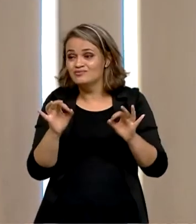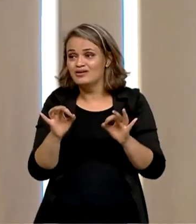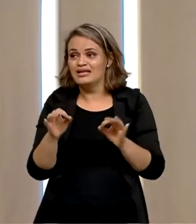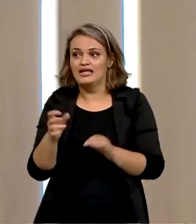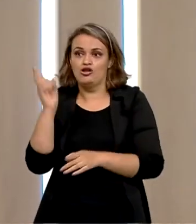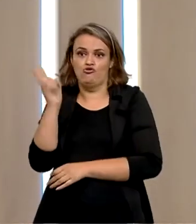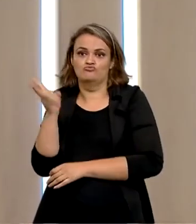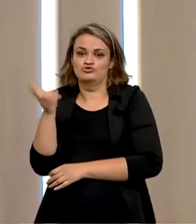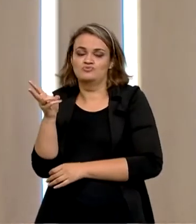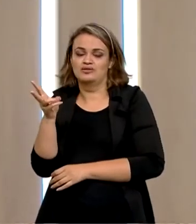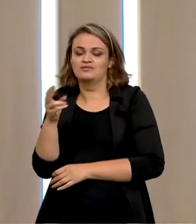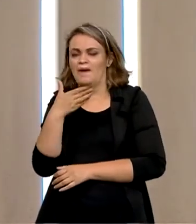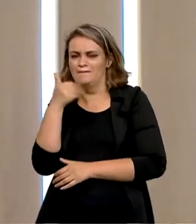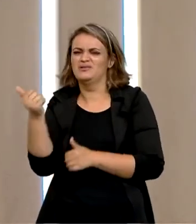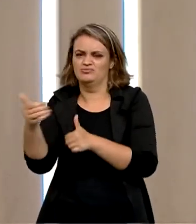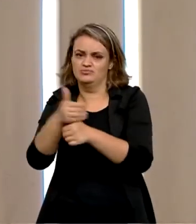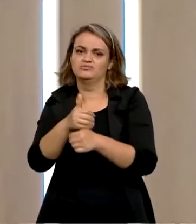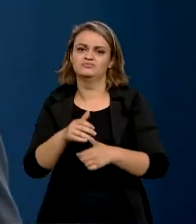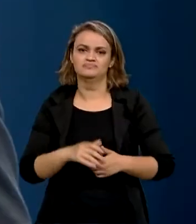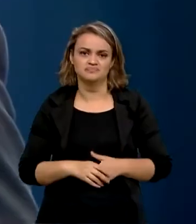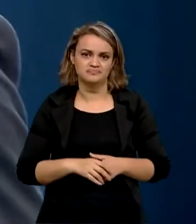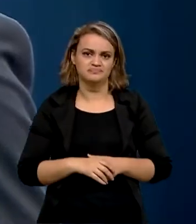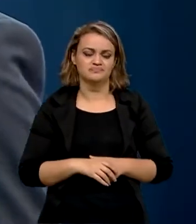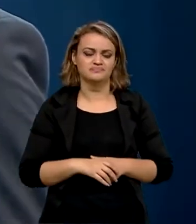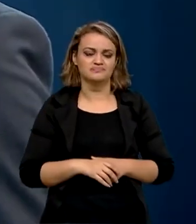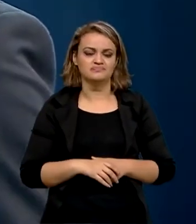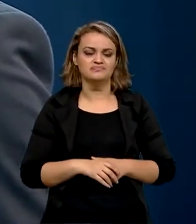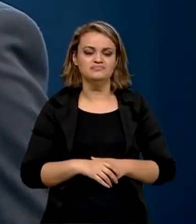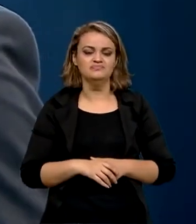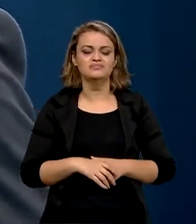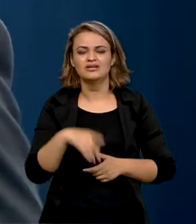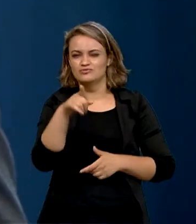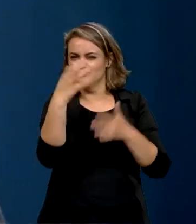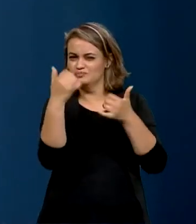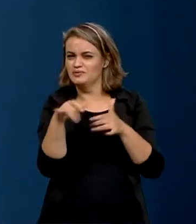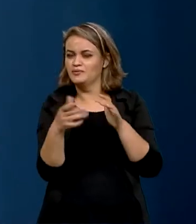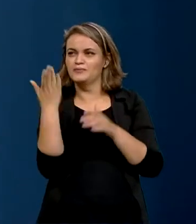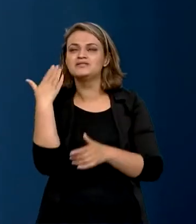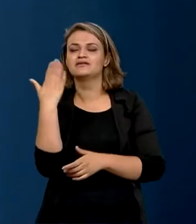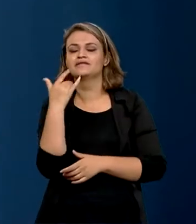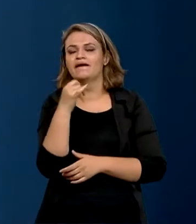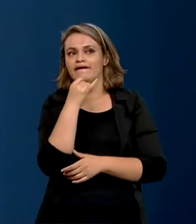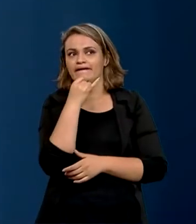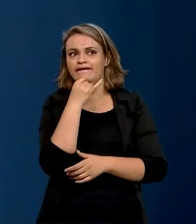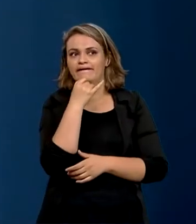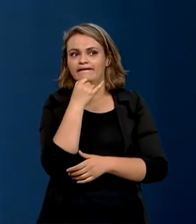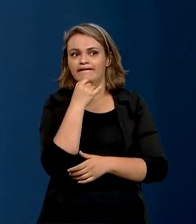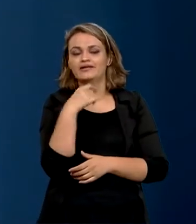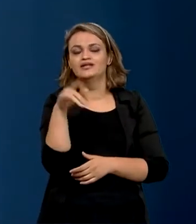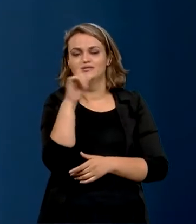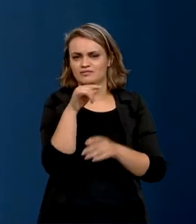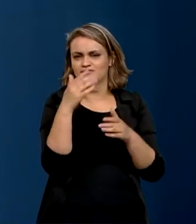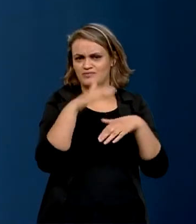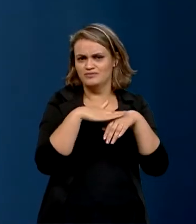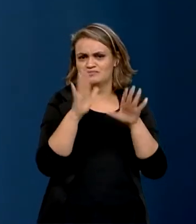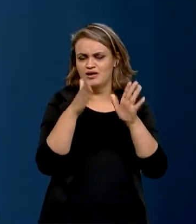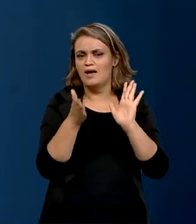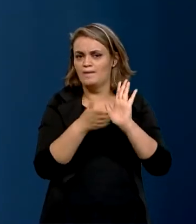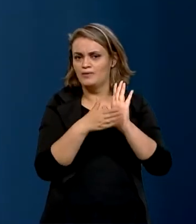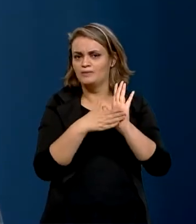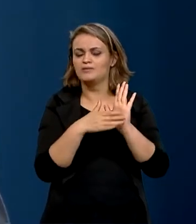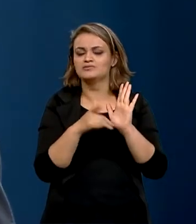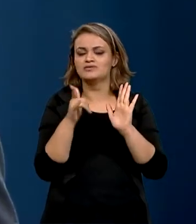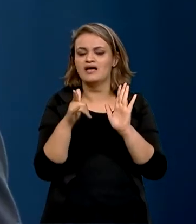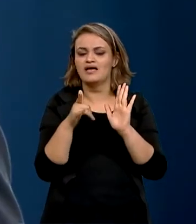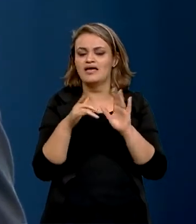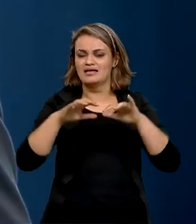evitar um desgaste maior. Quando o senhor conta, né, que o que a gente explicou aqui nos dias passados, a gente já tem falado sobre esse assunto, a proposta inicial era